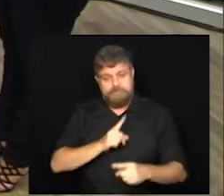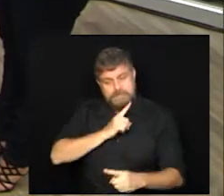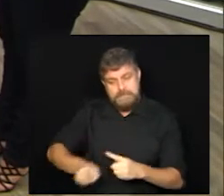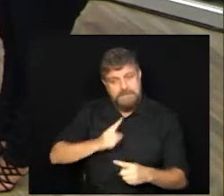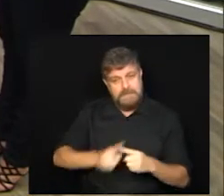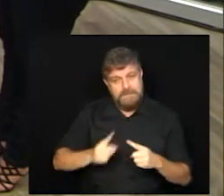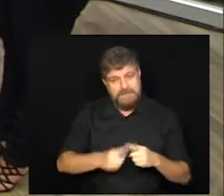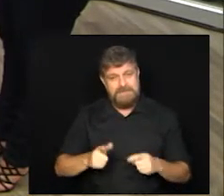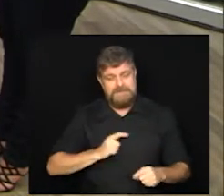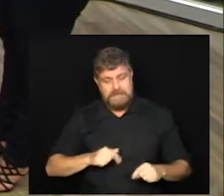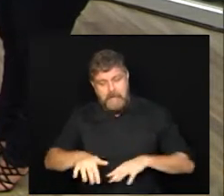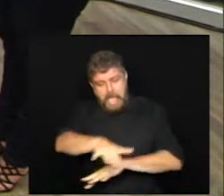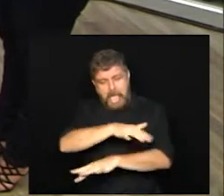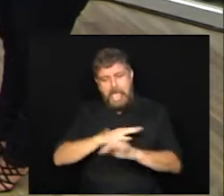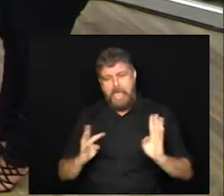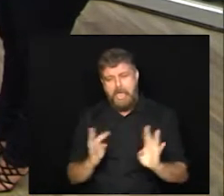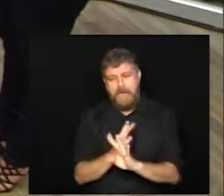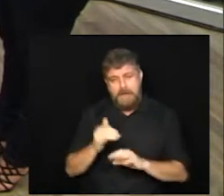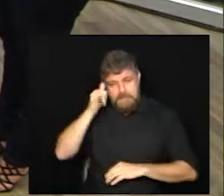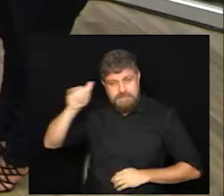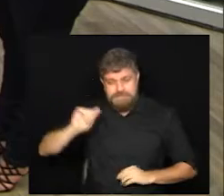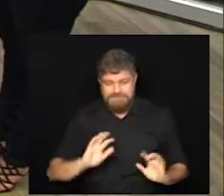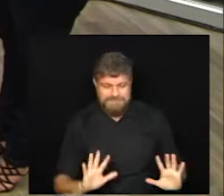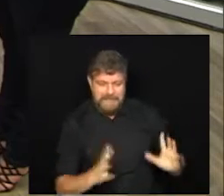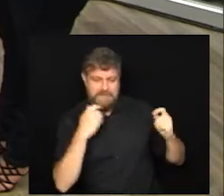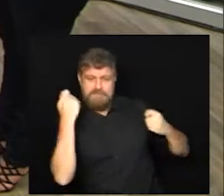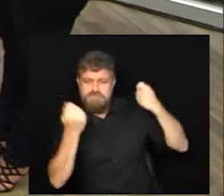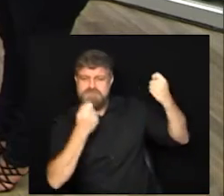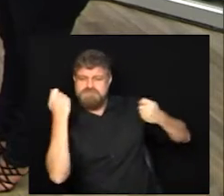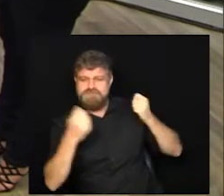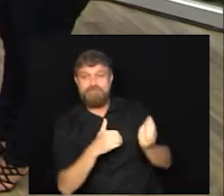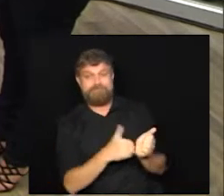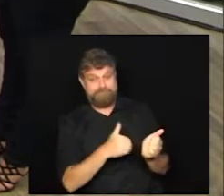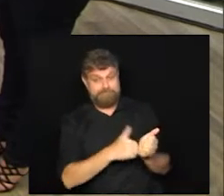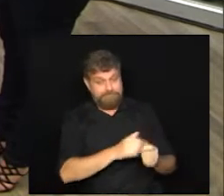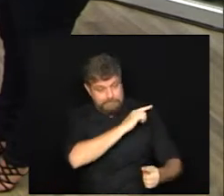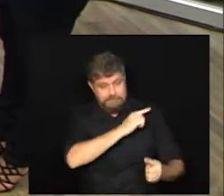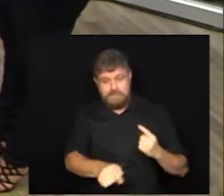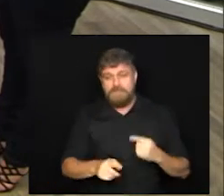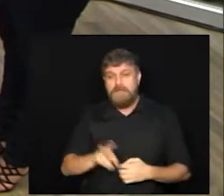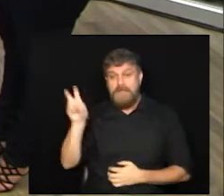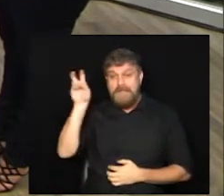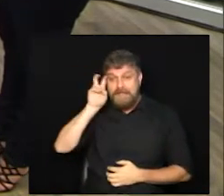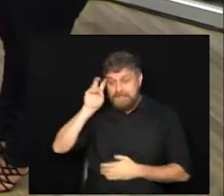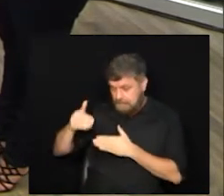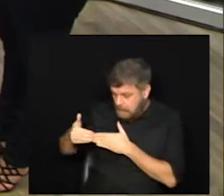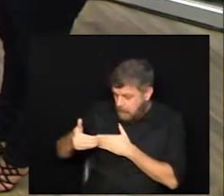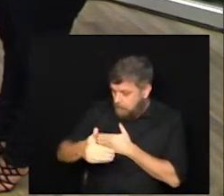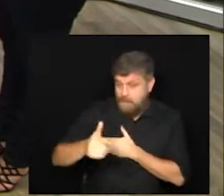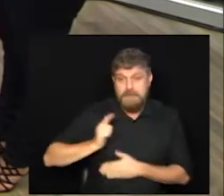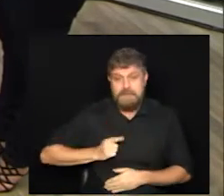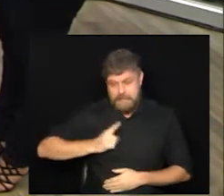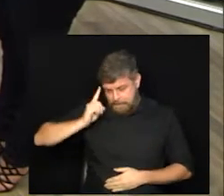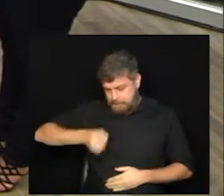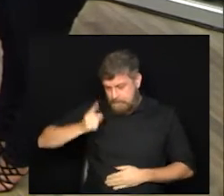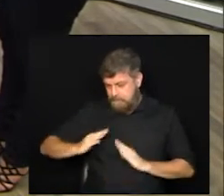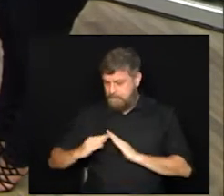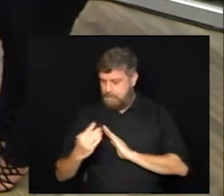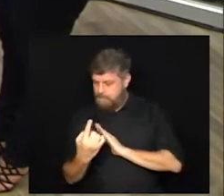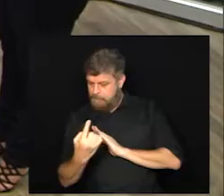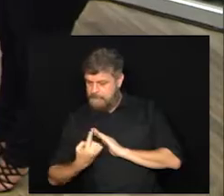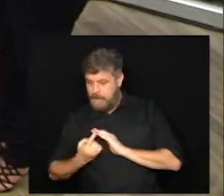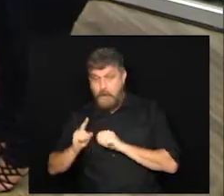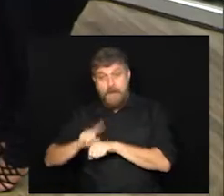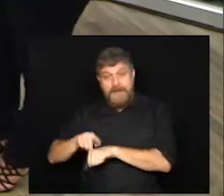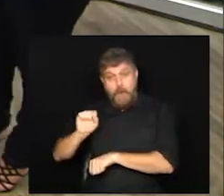a famosa aglomeração e as festas clandestinas. Sim, desde quinta-feira nós temos aí o toque de recolher das 8 da